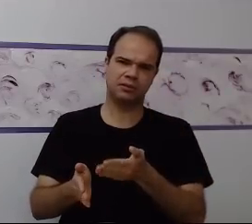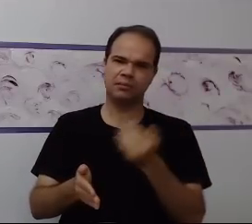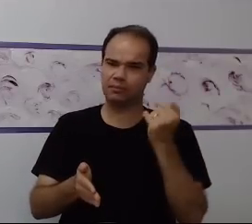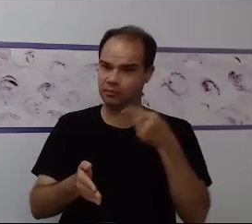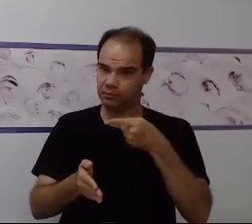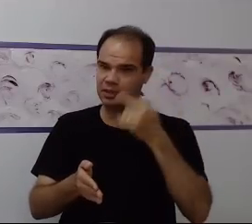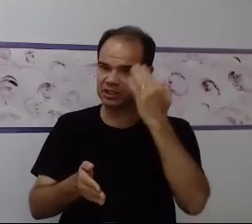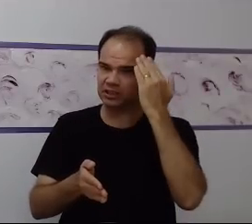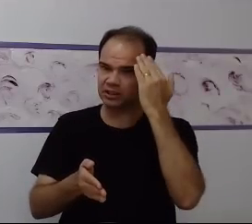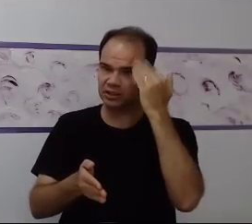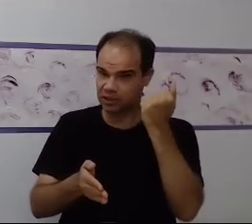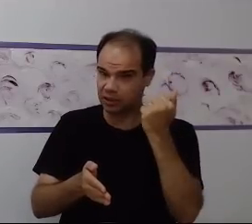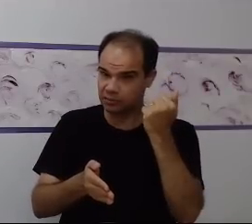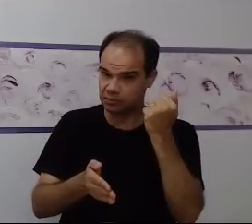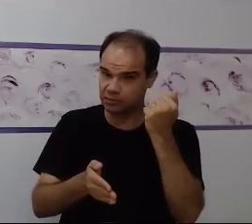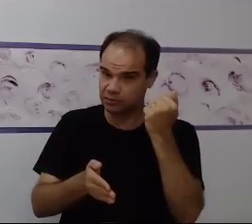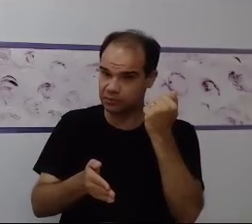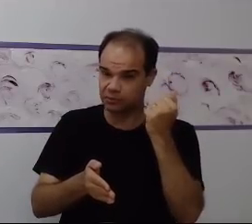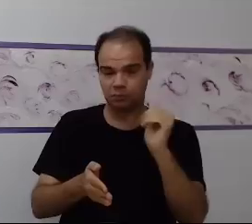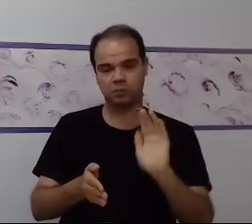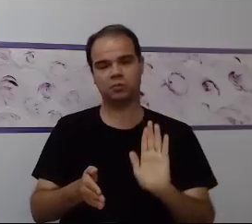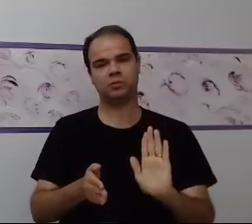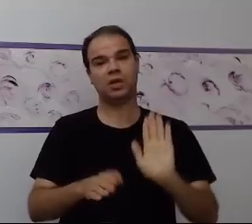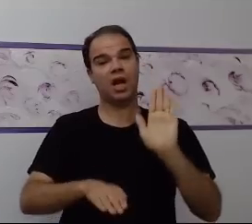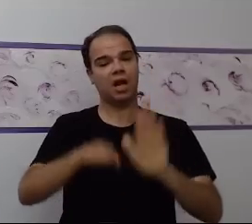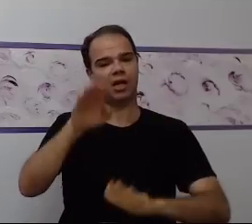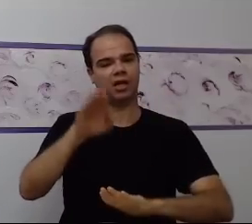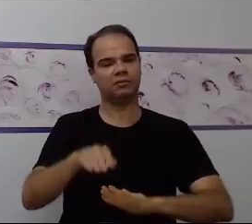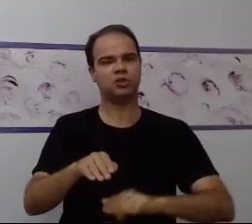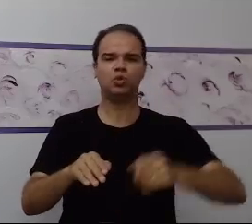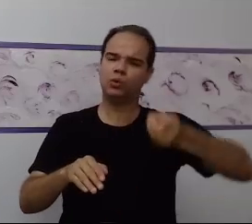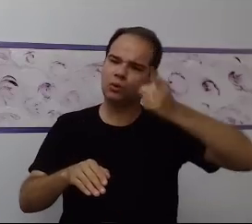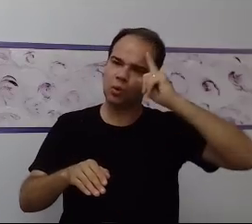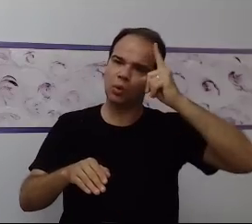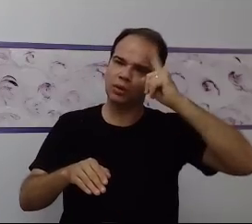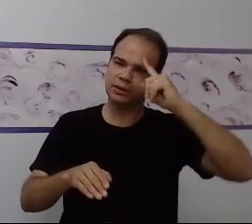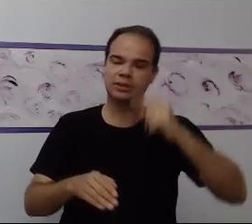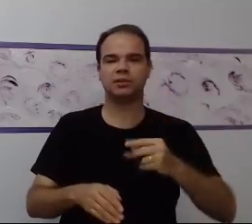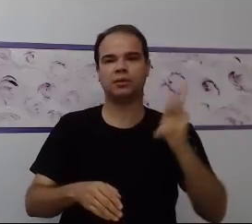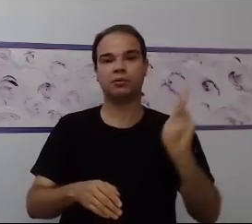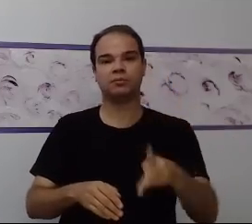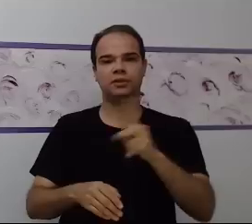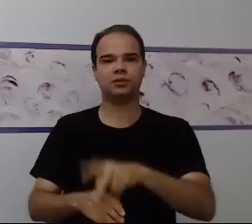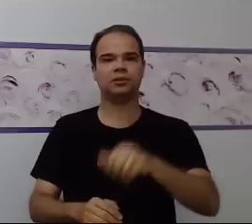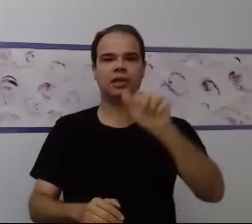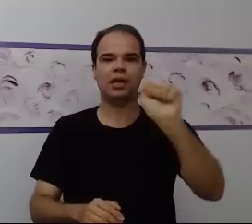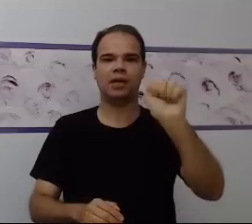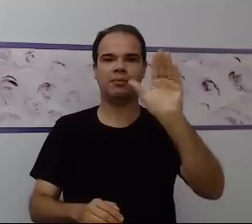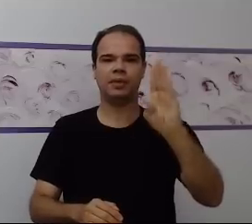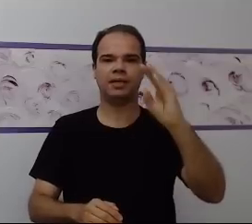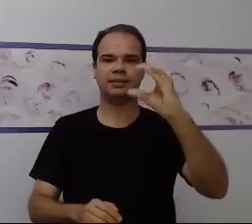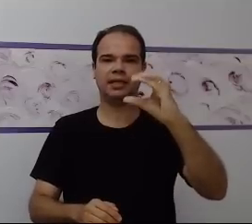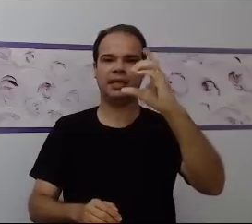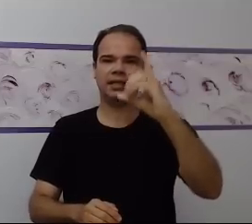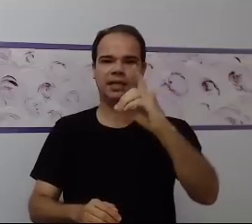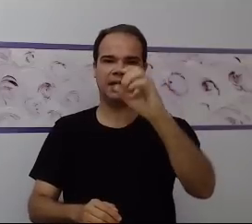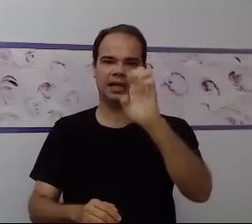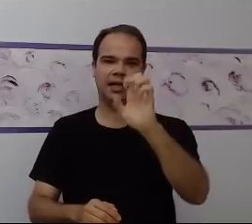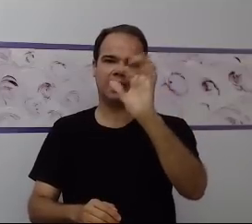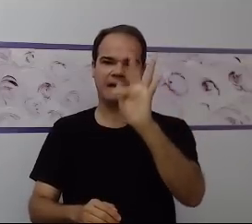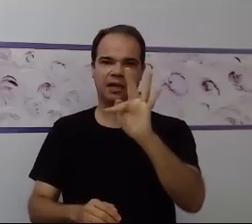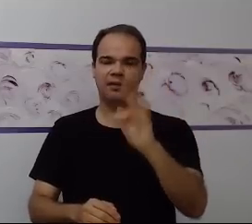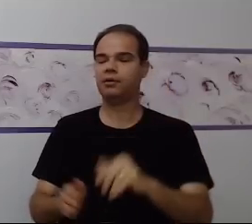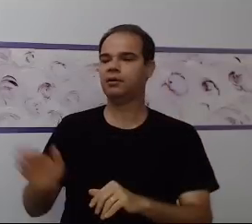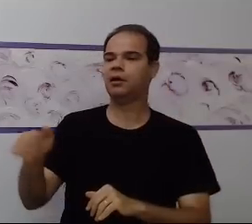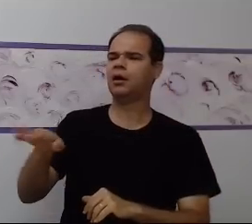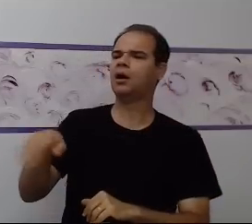processo, porque a professora todos os dias na sala de aula faz a leitura do alfabeto. Então, mecanicamente, ele sabe falar o